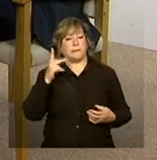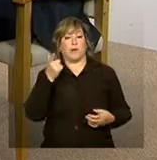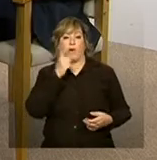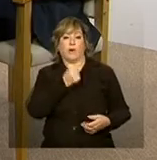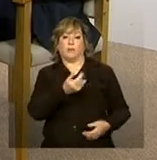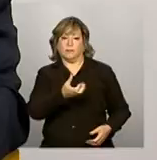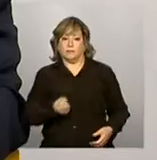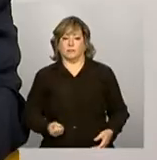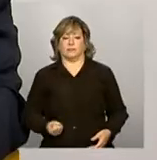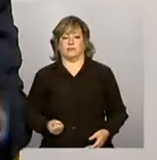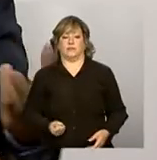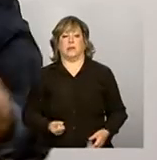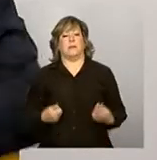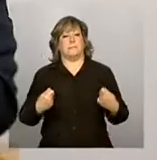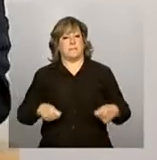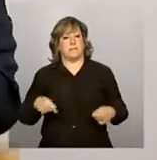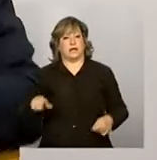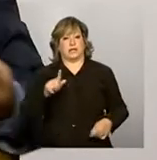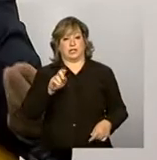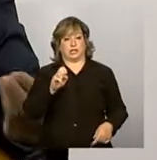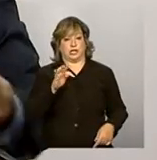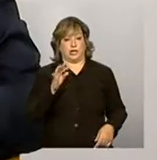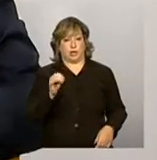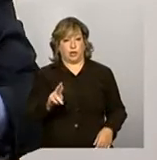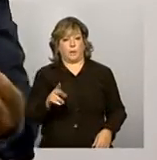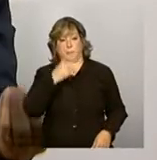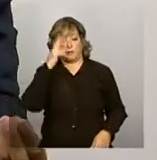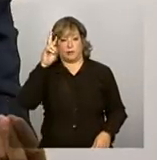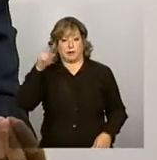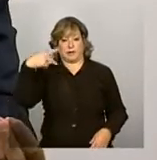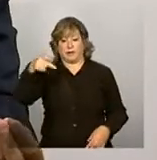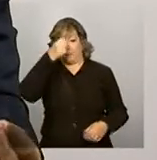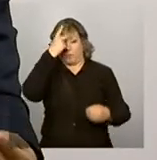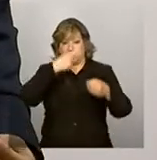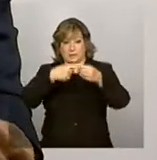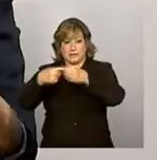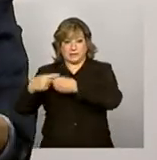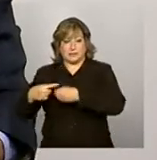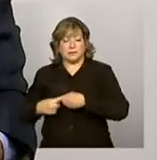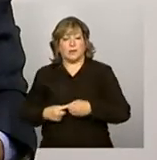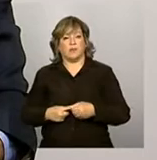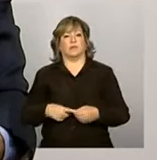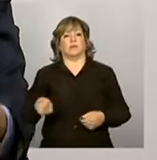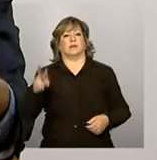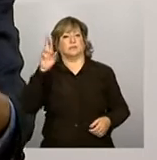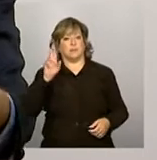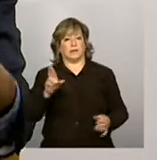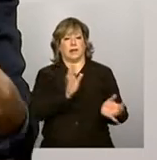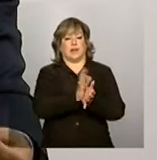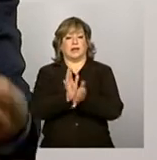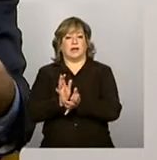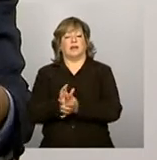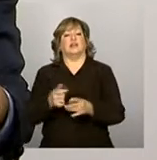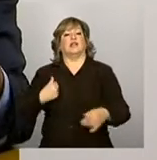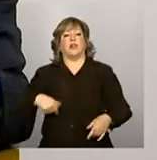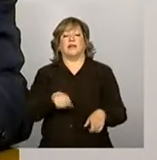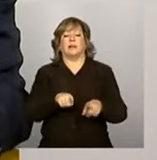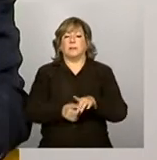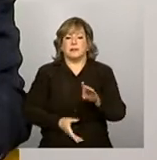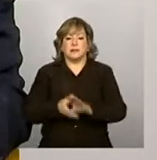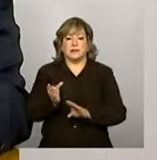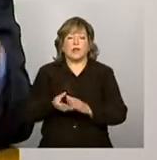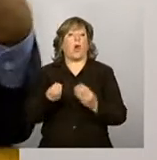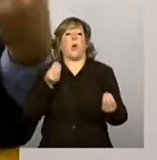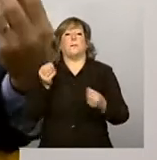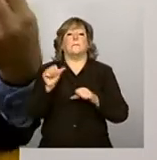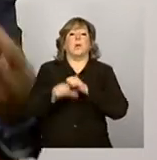Então, cabe ao gestor essa articulação com os responsáveis pelas outras áreas. E cabe a nós também dar orientação de como reverter o